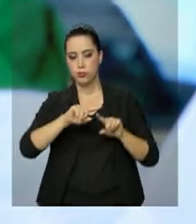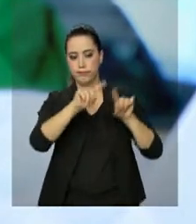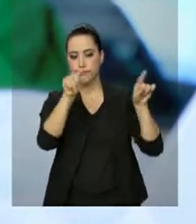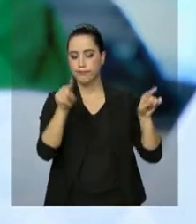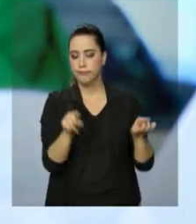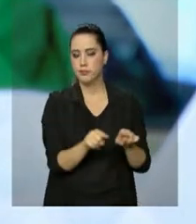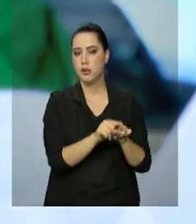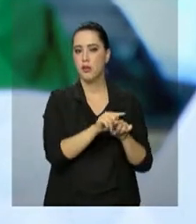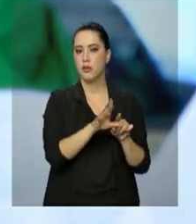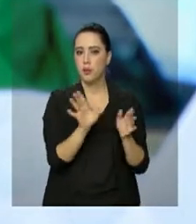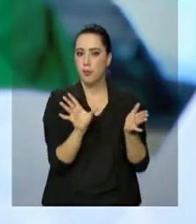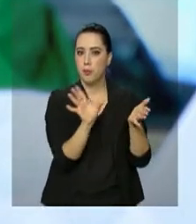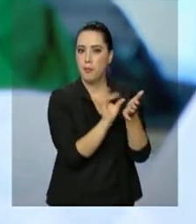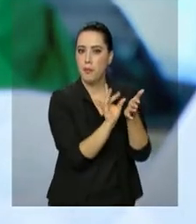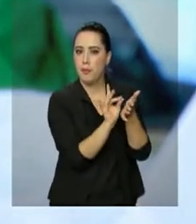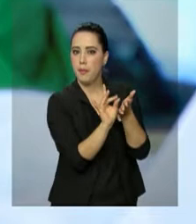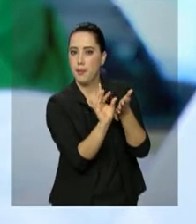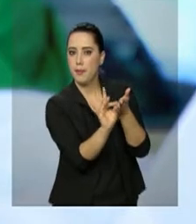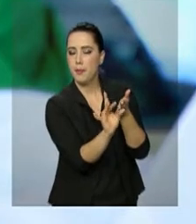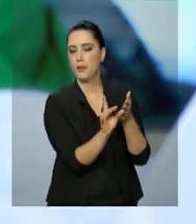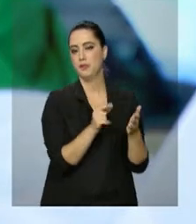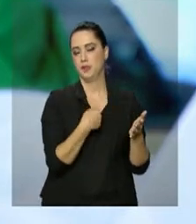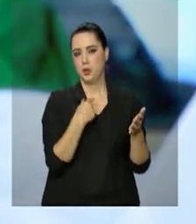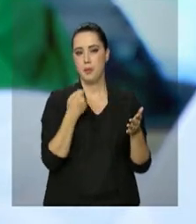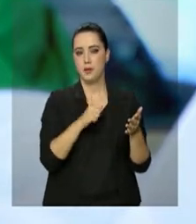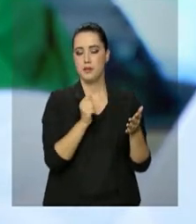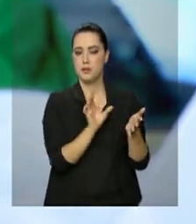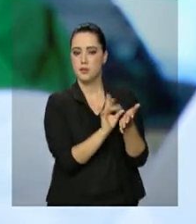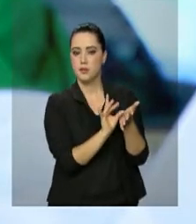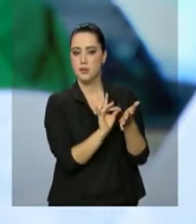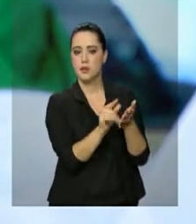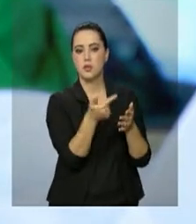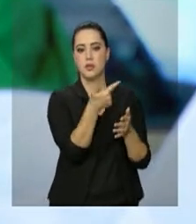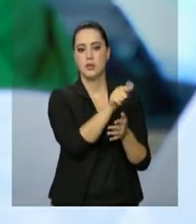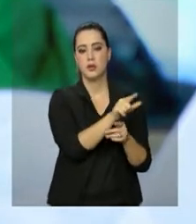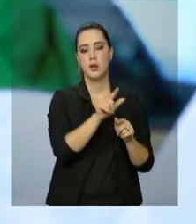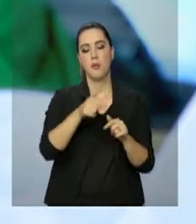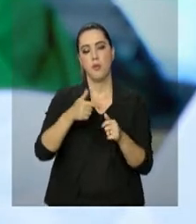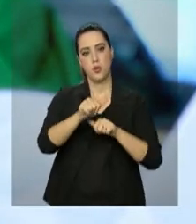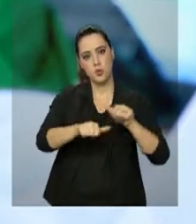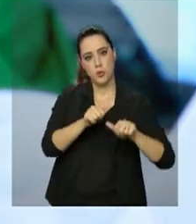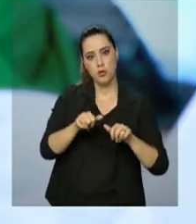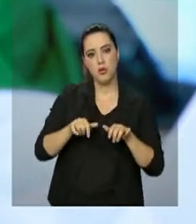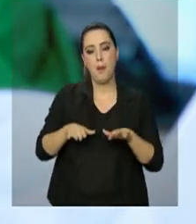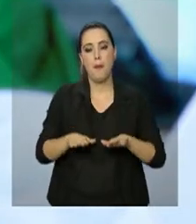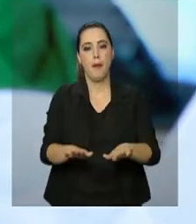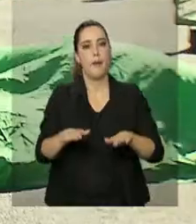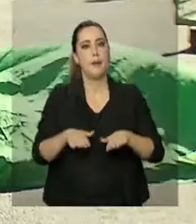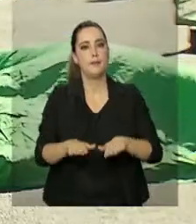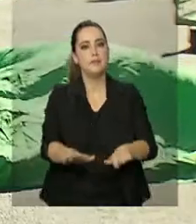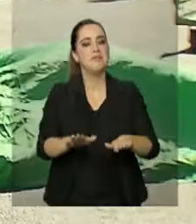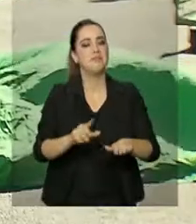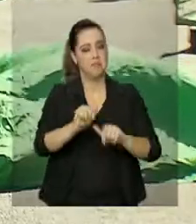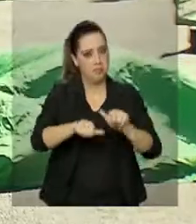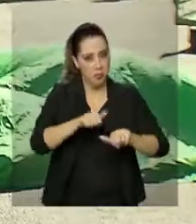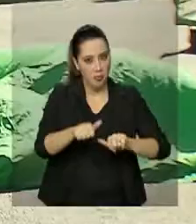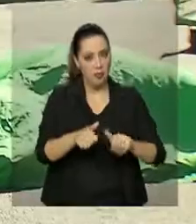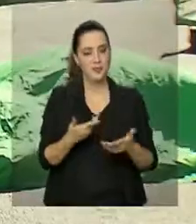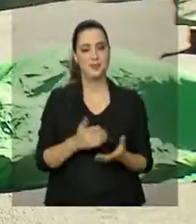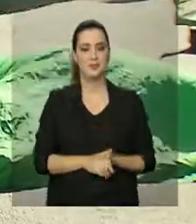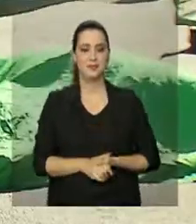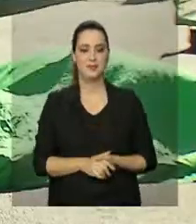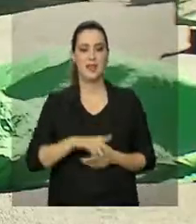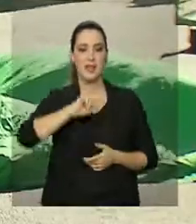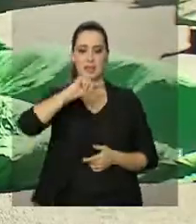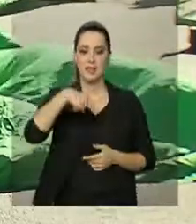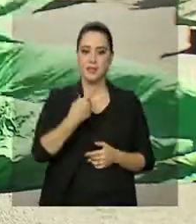e vem a aplicação das estrelas. Você aplica as estrelas, depois vai para outra máquina para dar o acabamento. E depois de pronta,